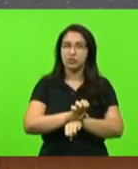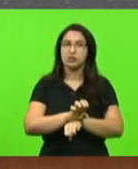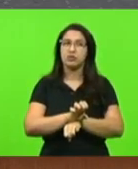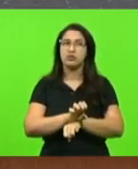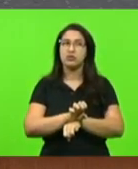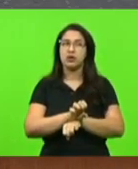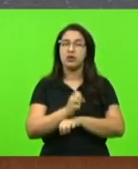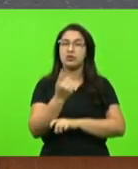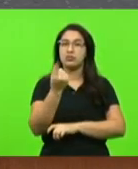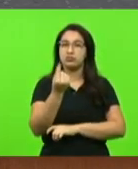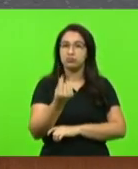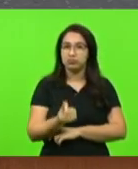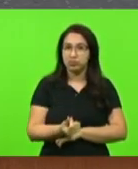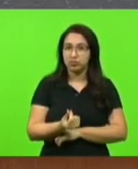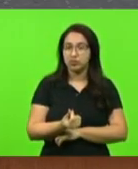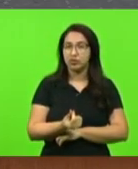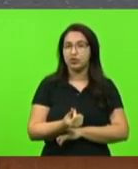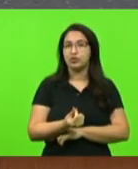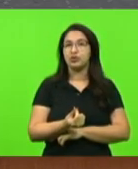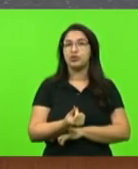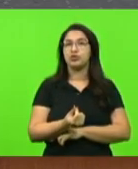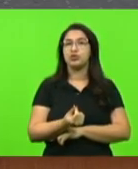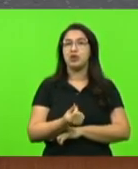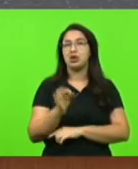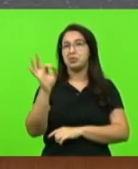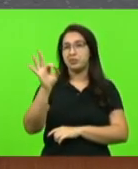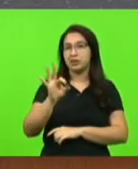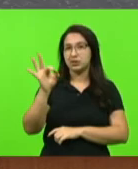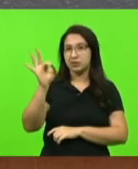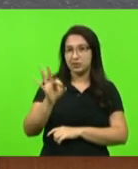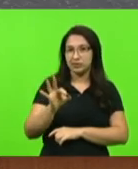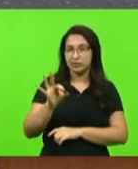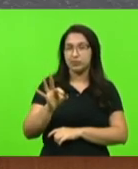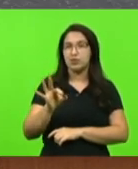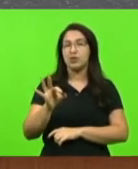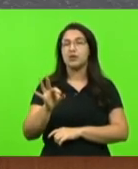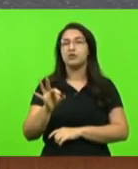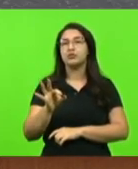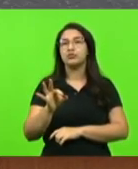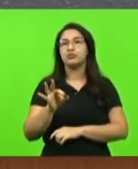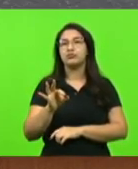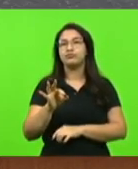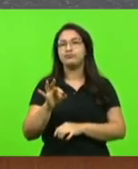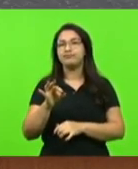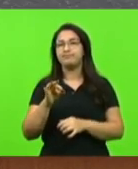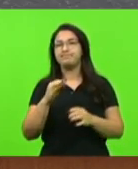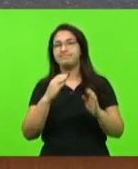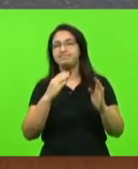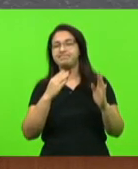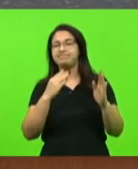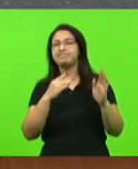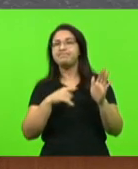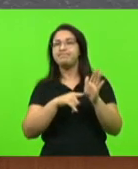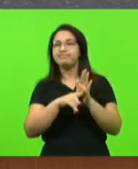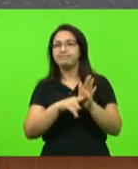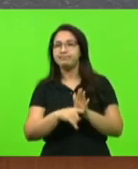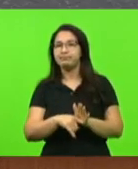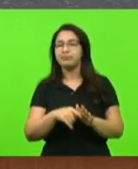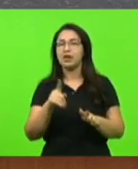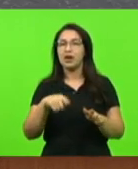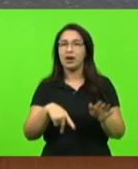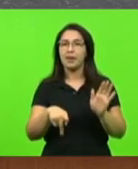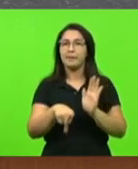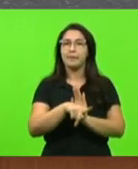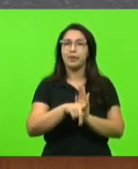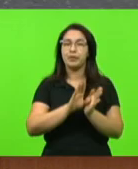orçamentária de um percentual do orçamento que deverá, deveria ser destinado para